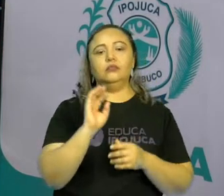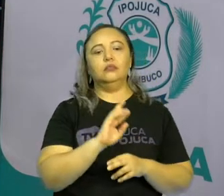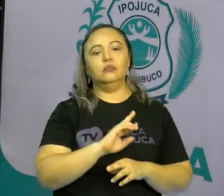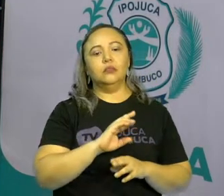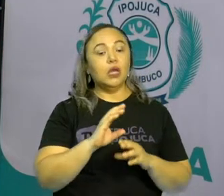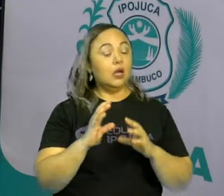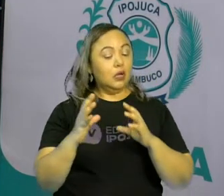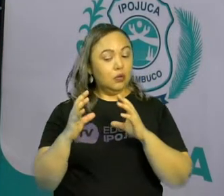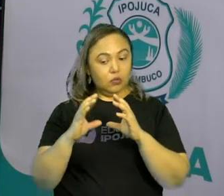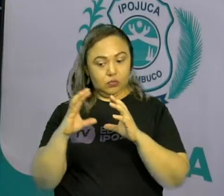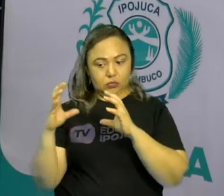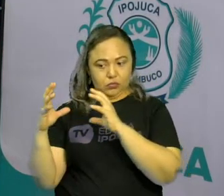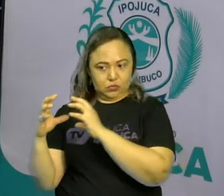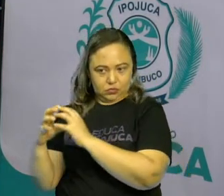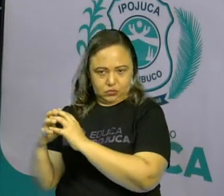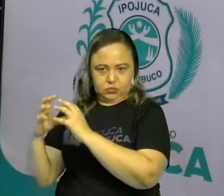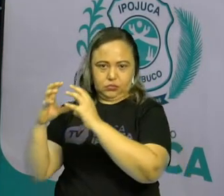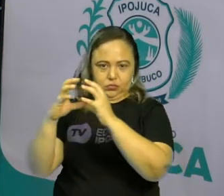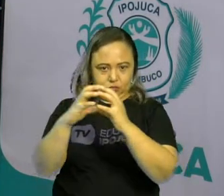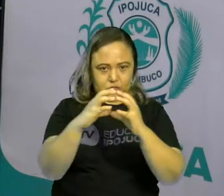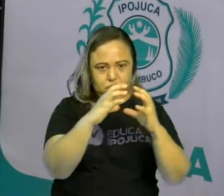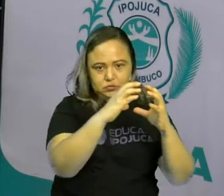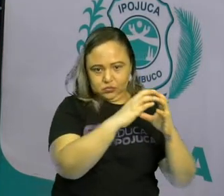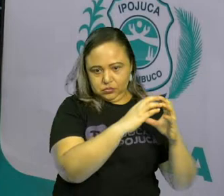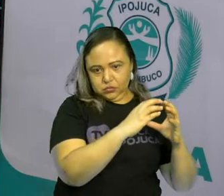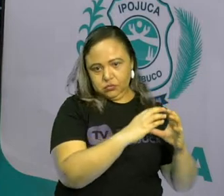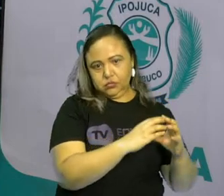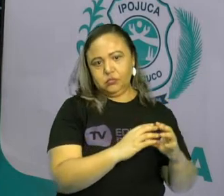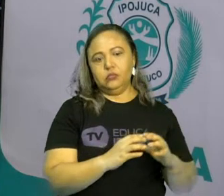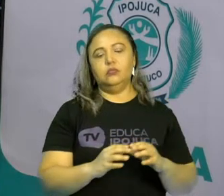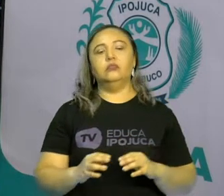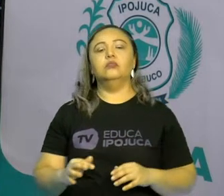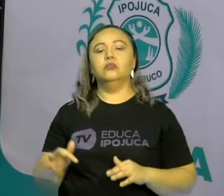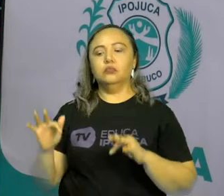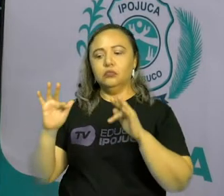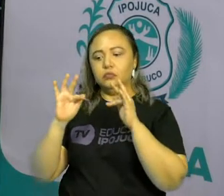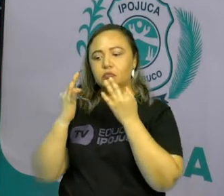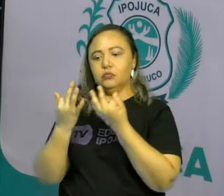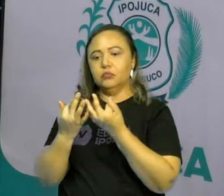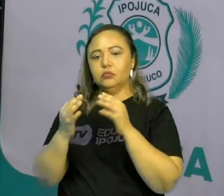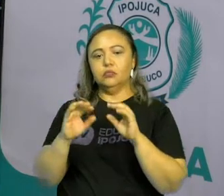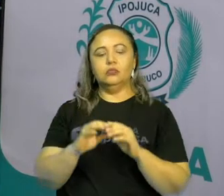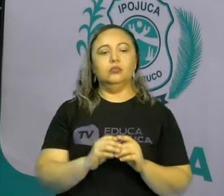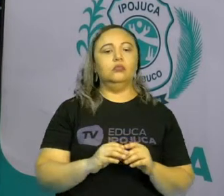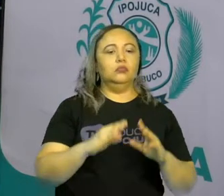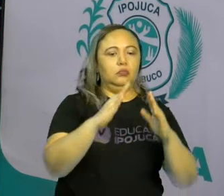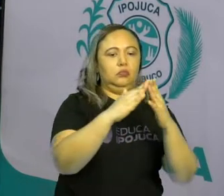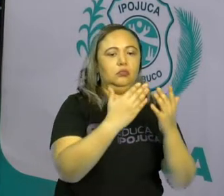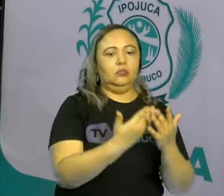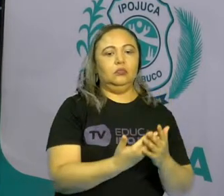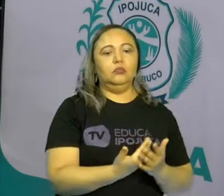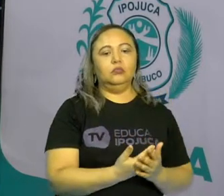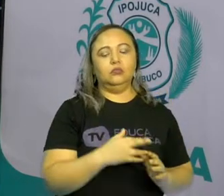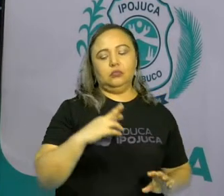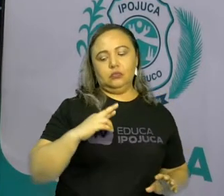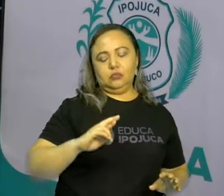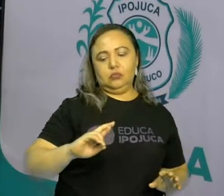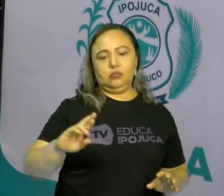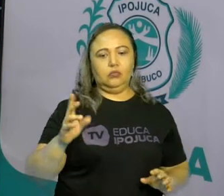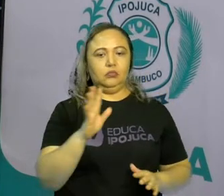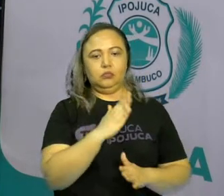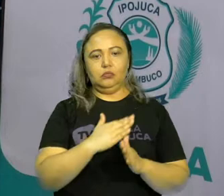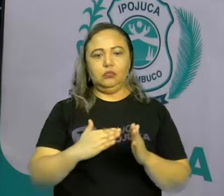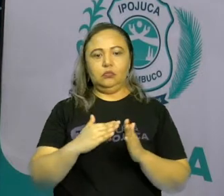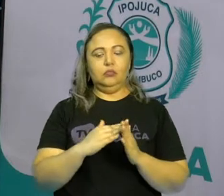Comunidade familiar, comunidade escolar, comunidade religiosa e entre outras. Então, vamos conhecer um